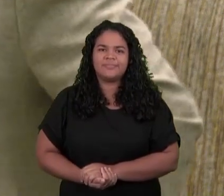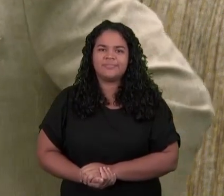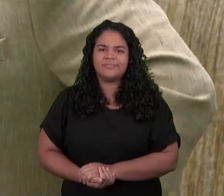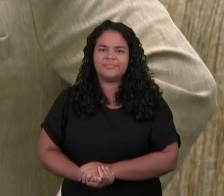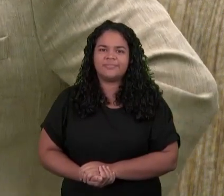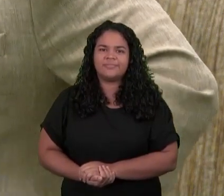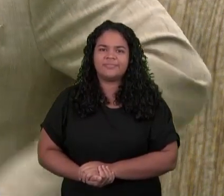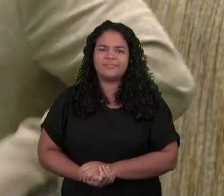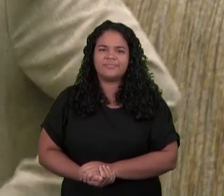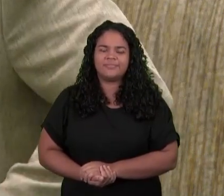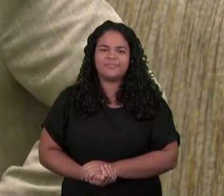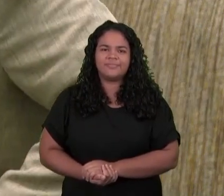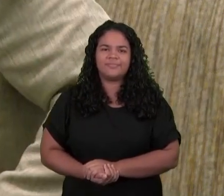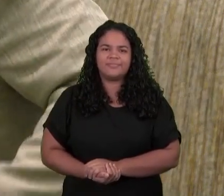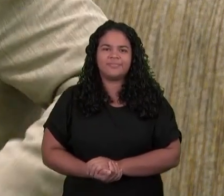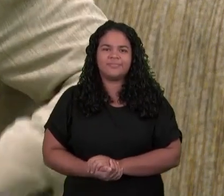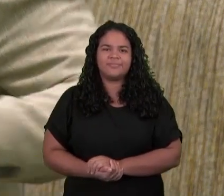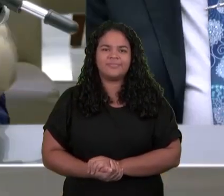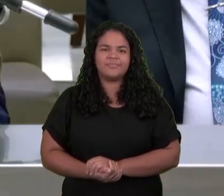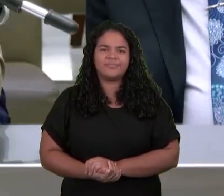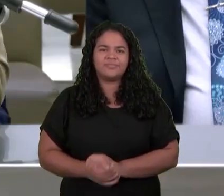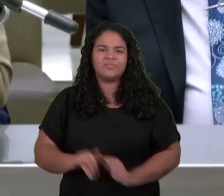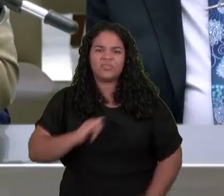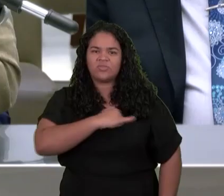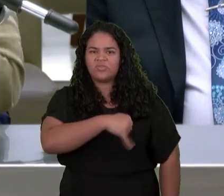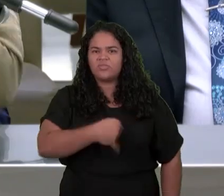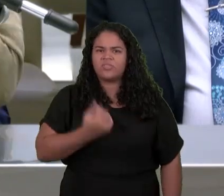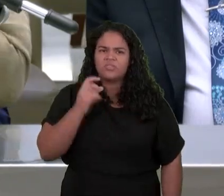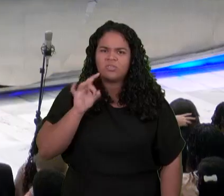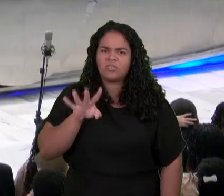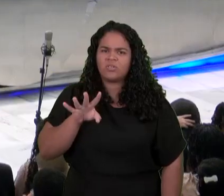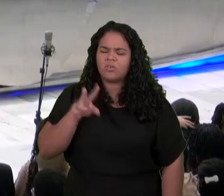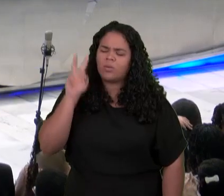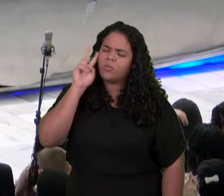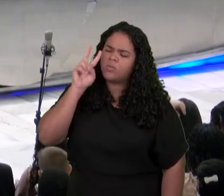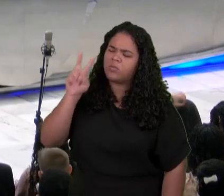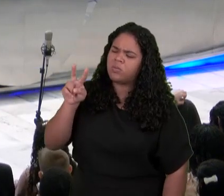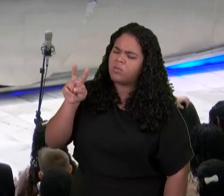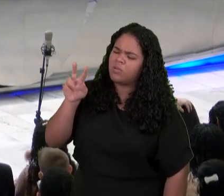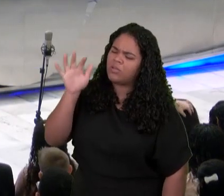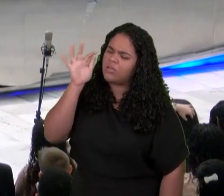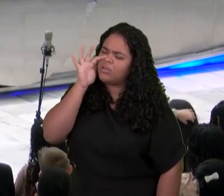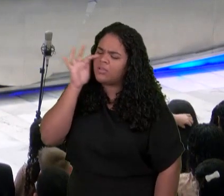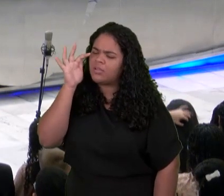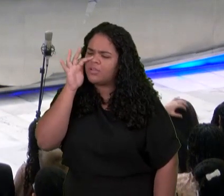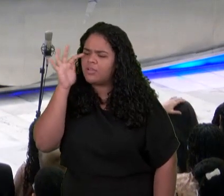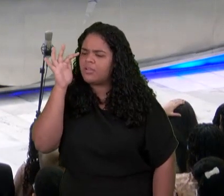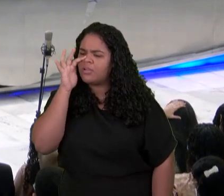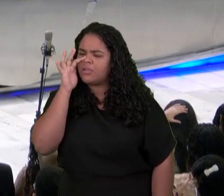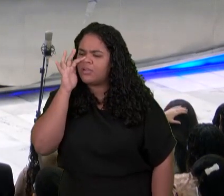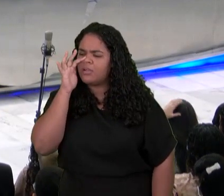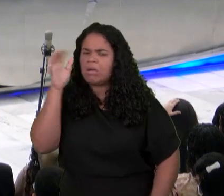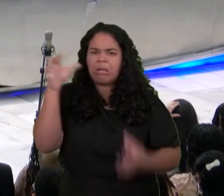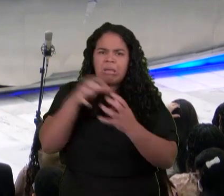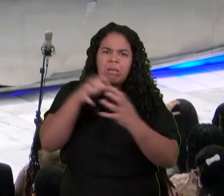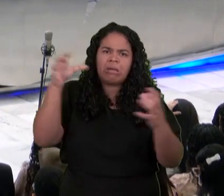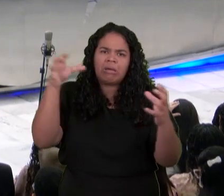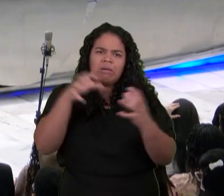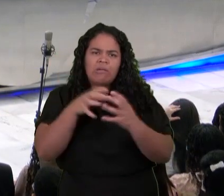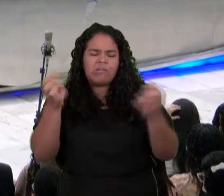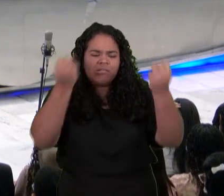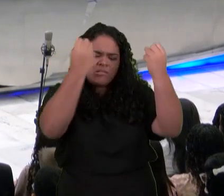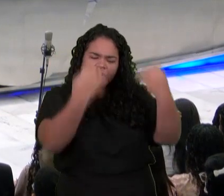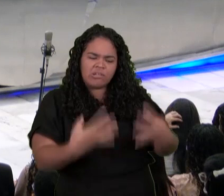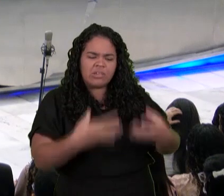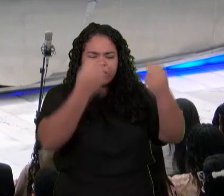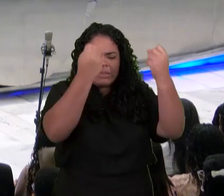vendo O ancião Falar Queridos Daqueles Daquele Título De Jesus